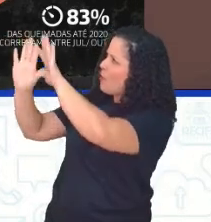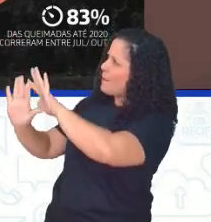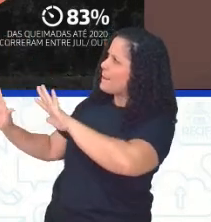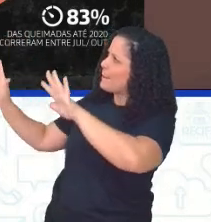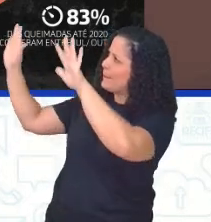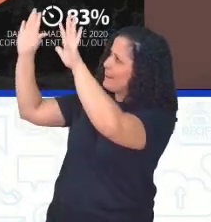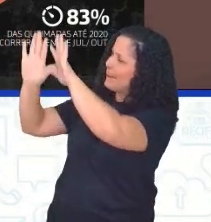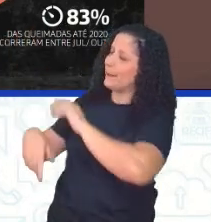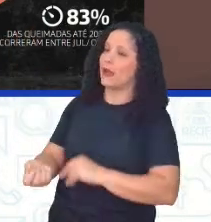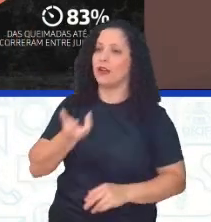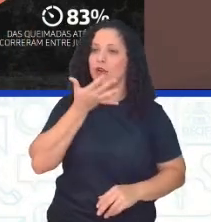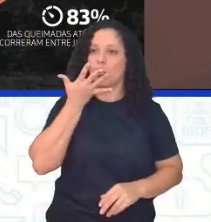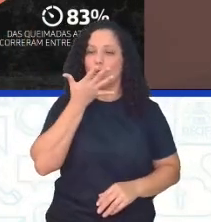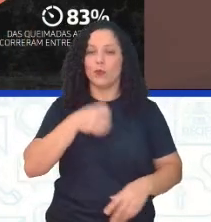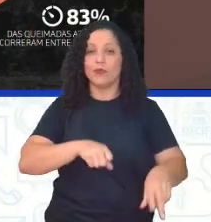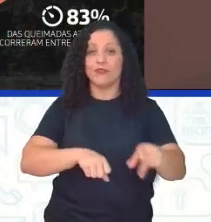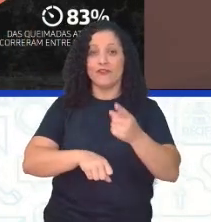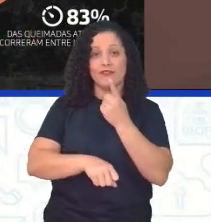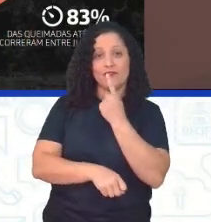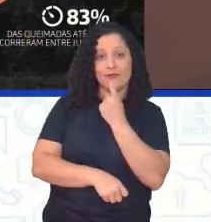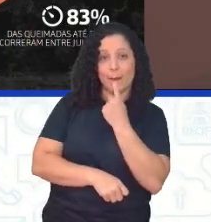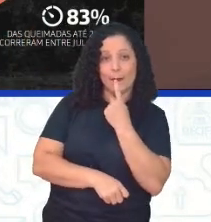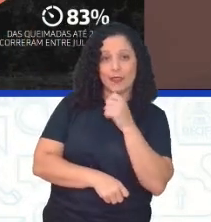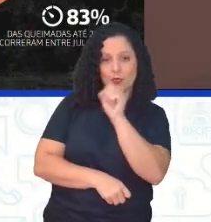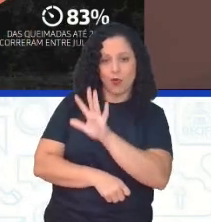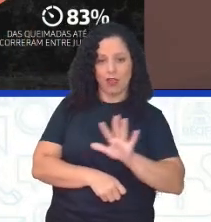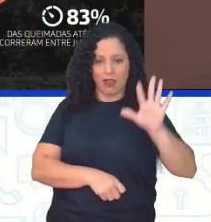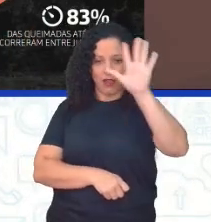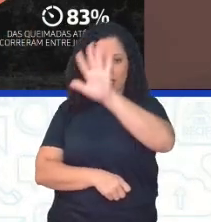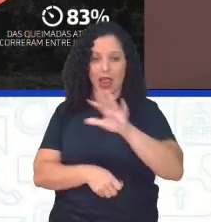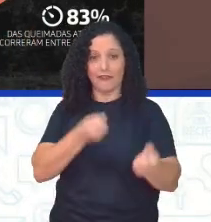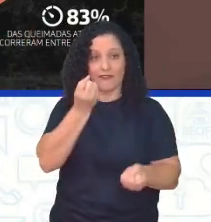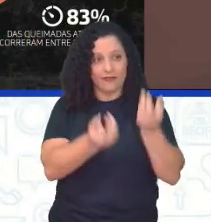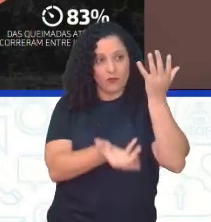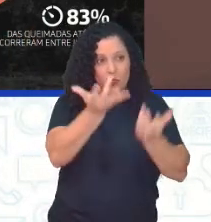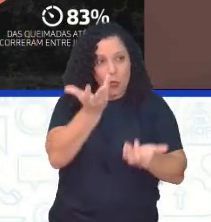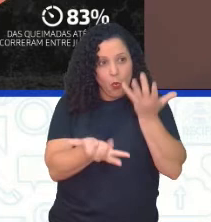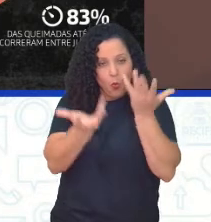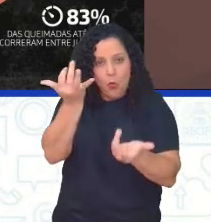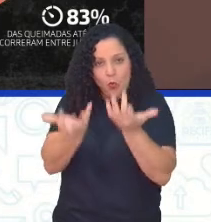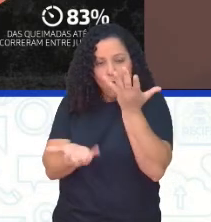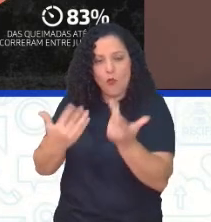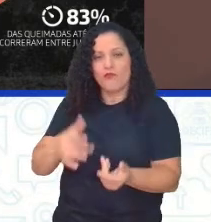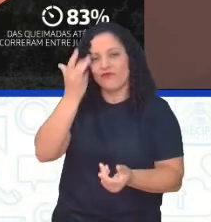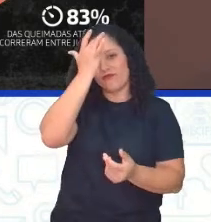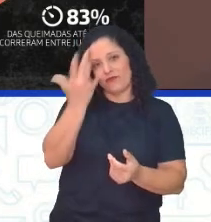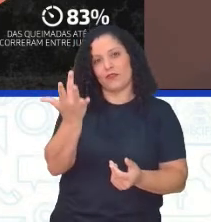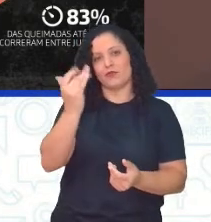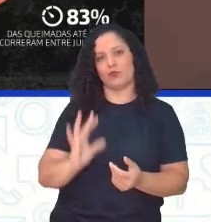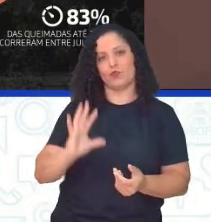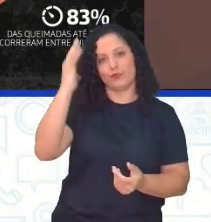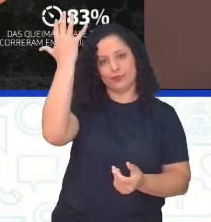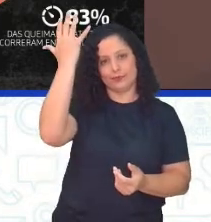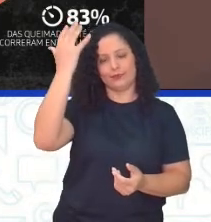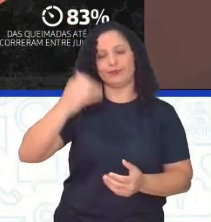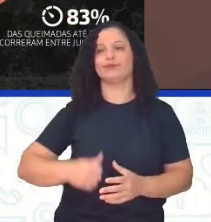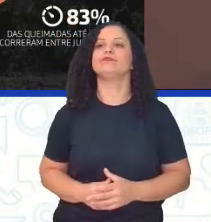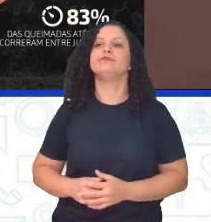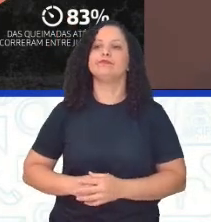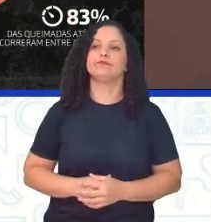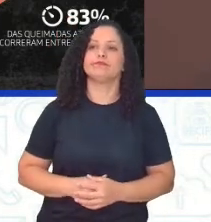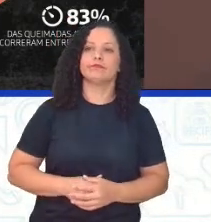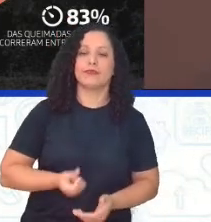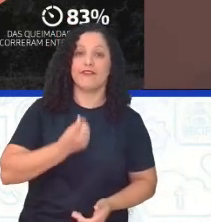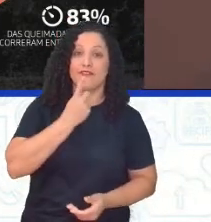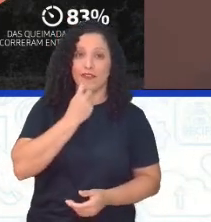vermelho, né? As áreas de queimadas, tá? Então, ó, em vermelho nós estamos tendo aí, e o